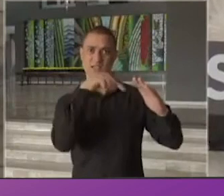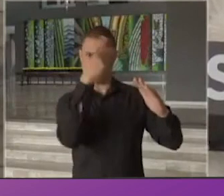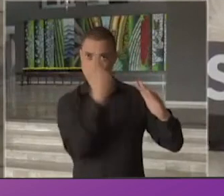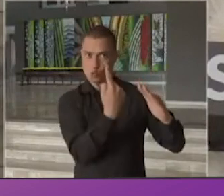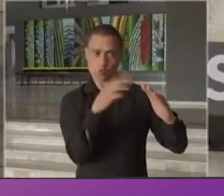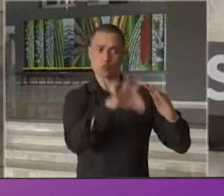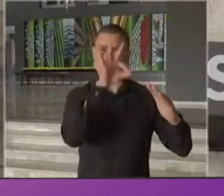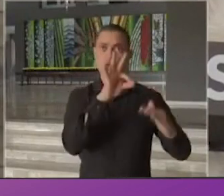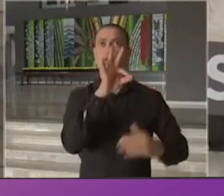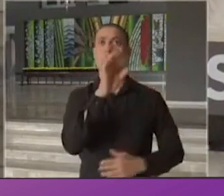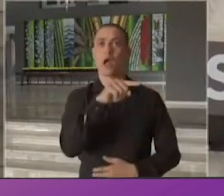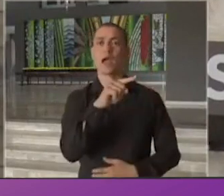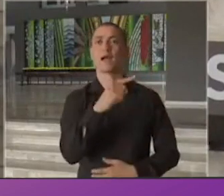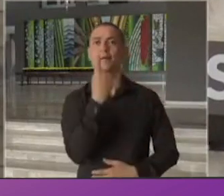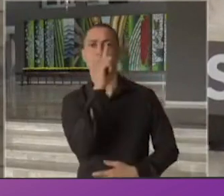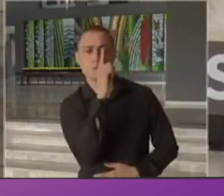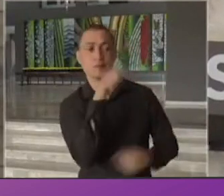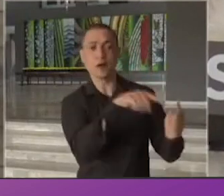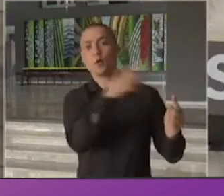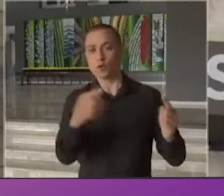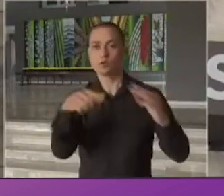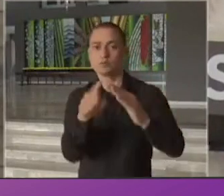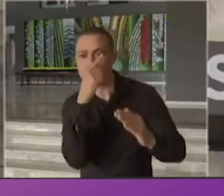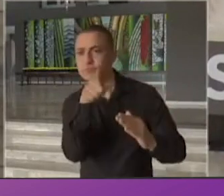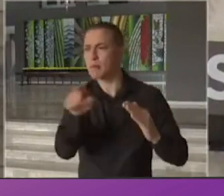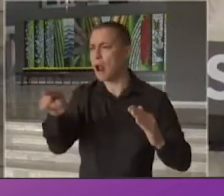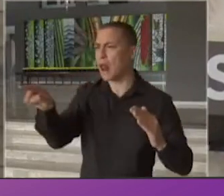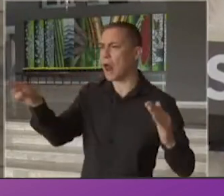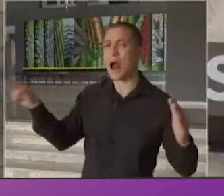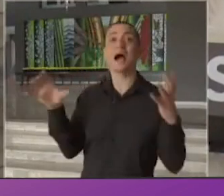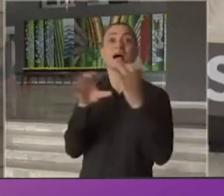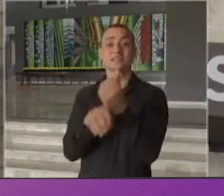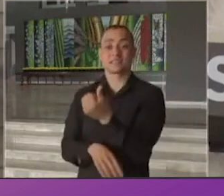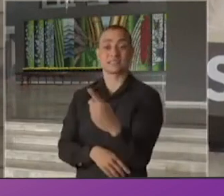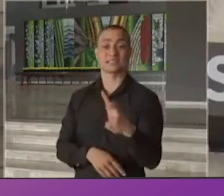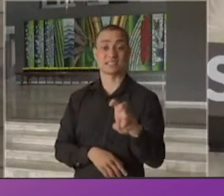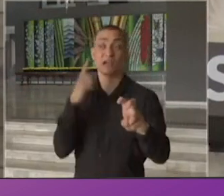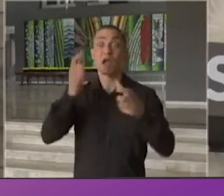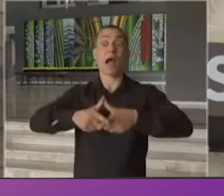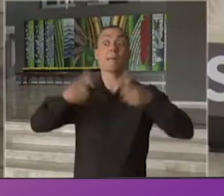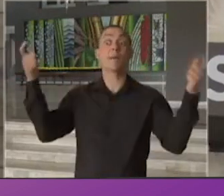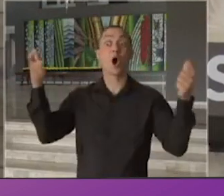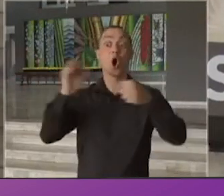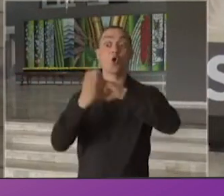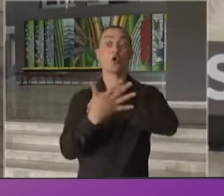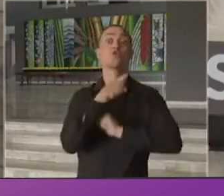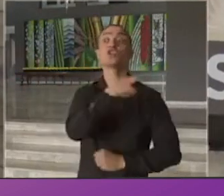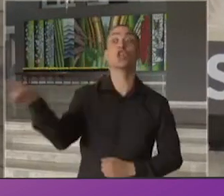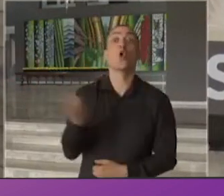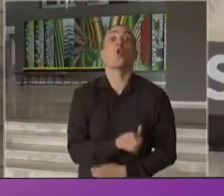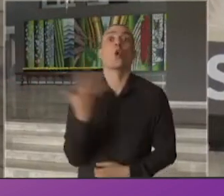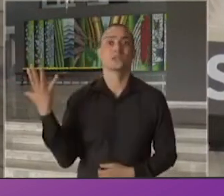do tipo antígeno de todos os moradores. Com isso, nós vamos saber a incidência real do Covid em Guaxupé